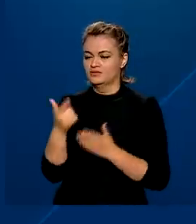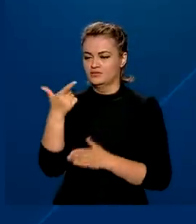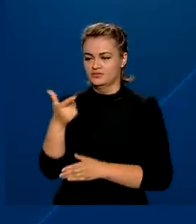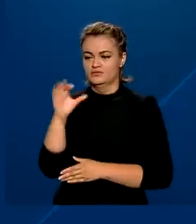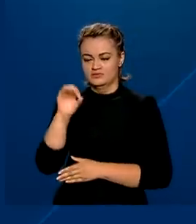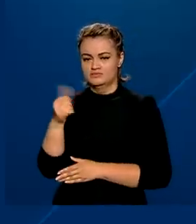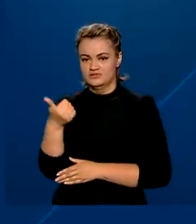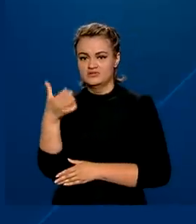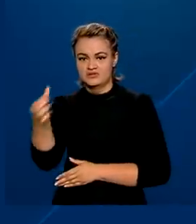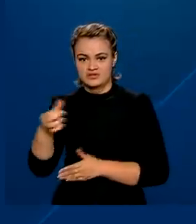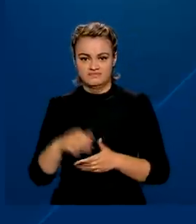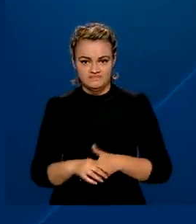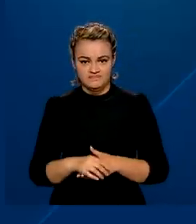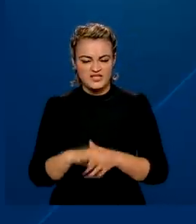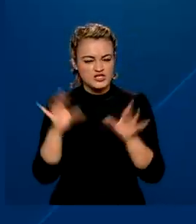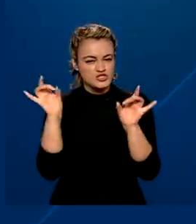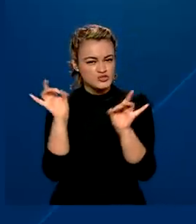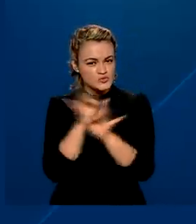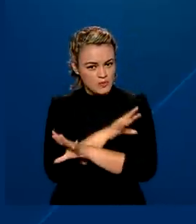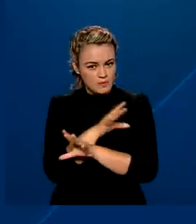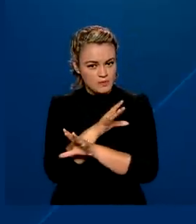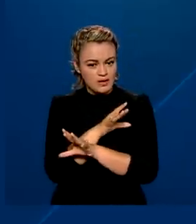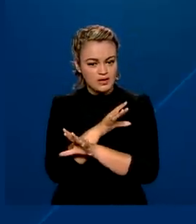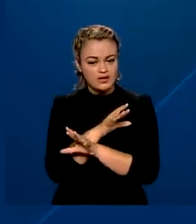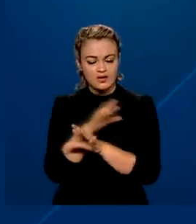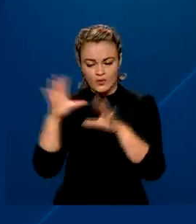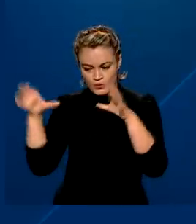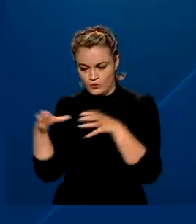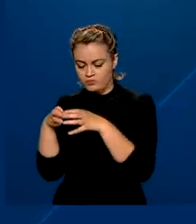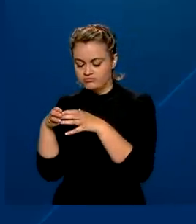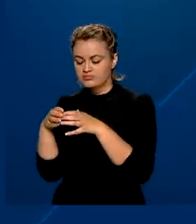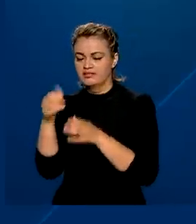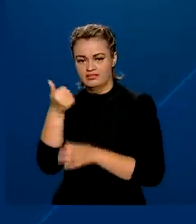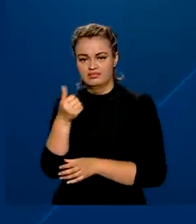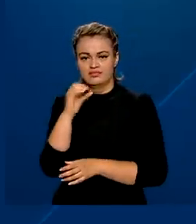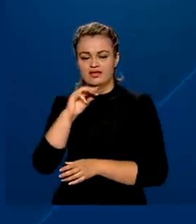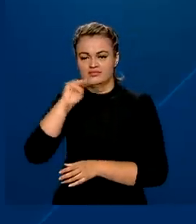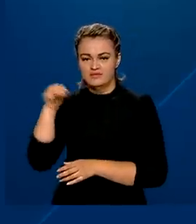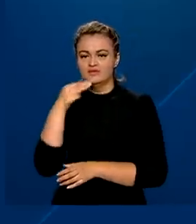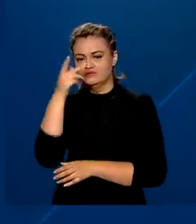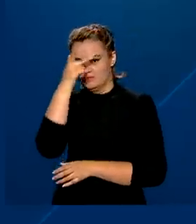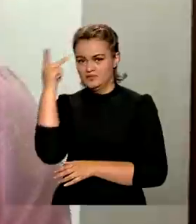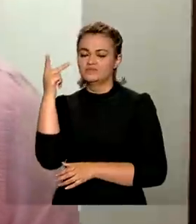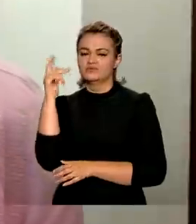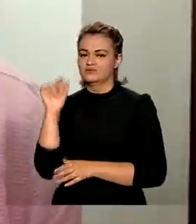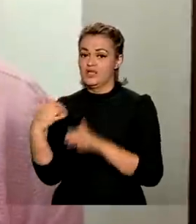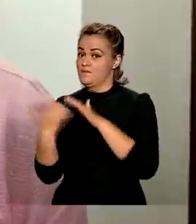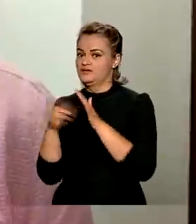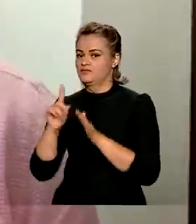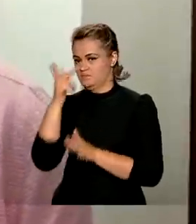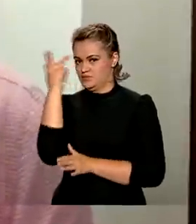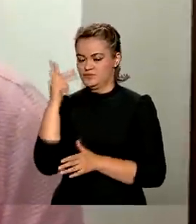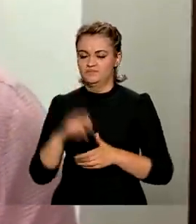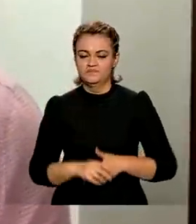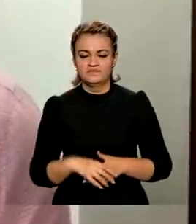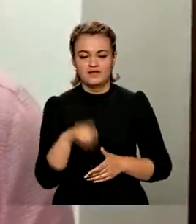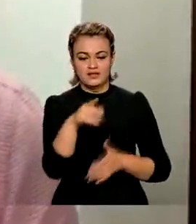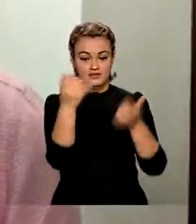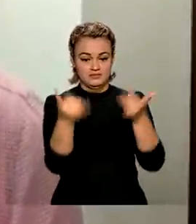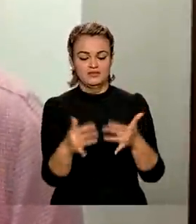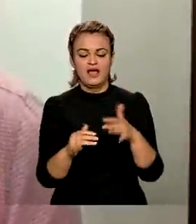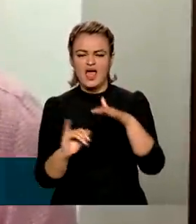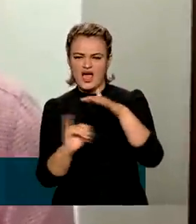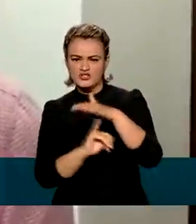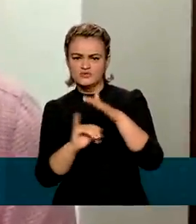2016. Do total de associados, R$ 10 milhões são pessoas físicas. As instituições financeiras